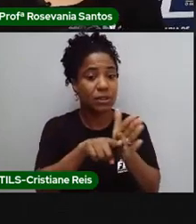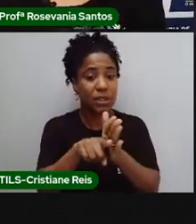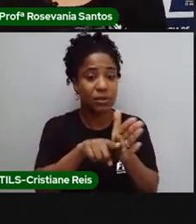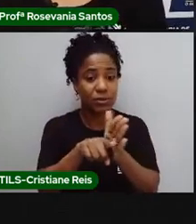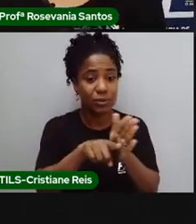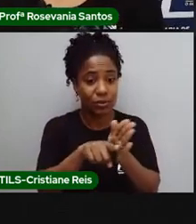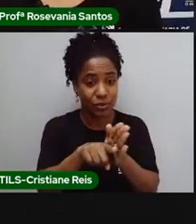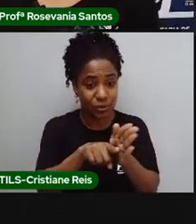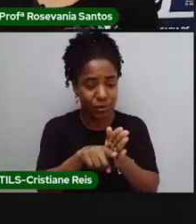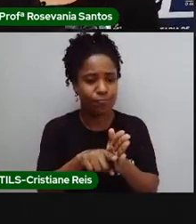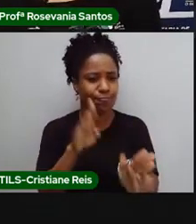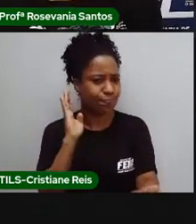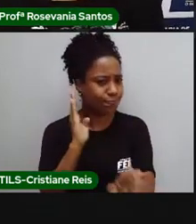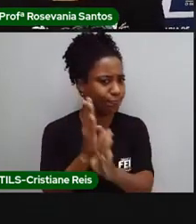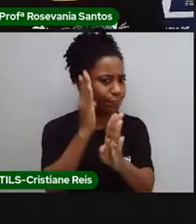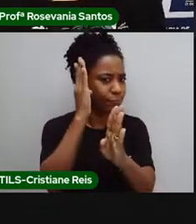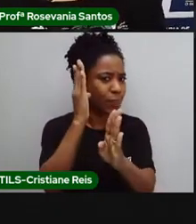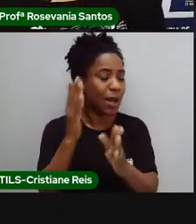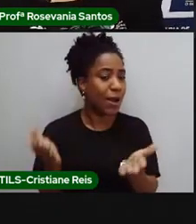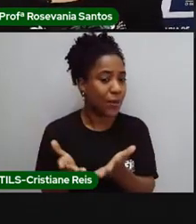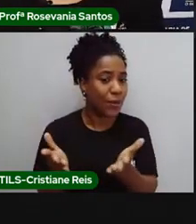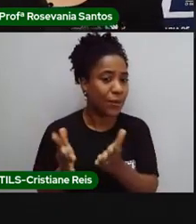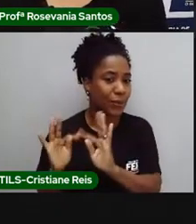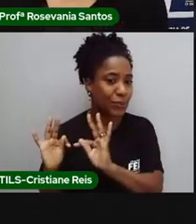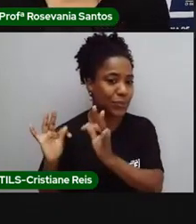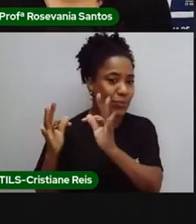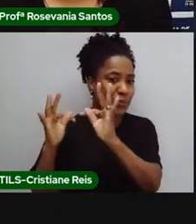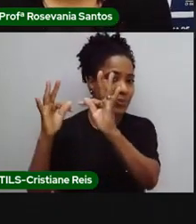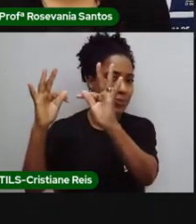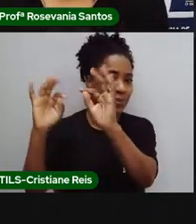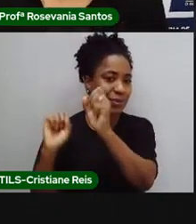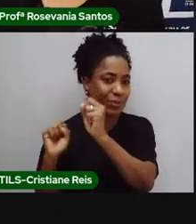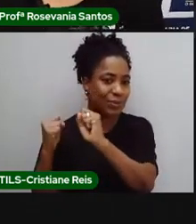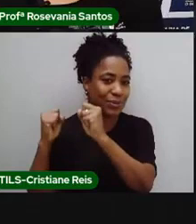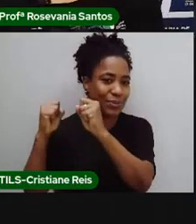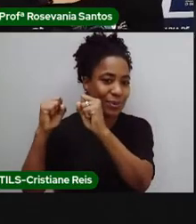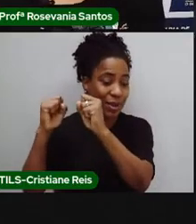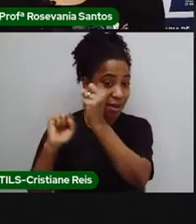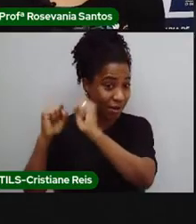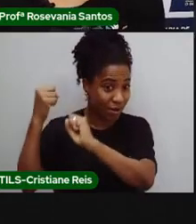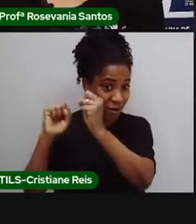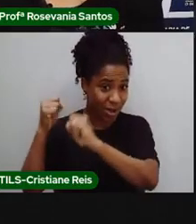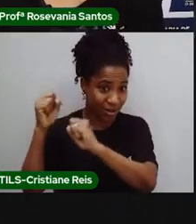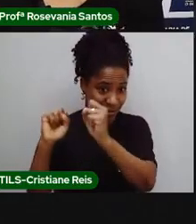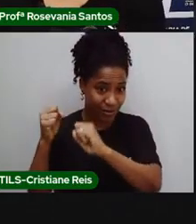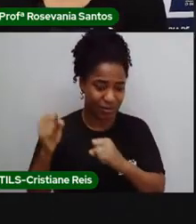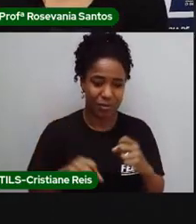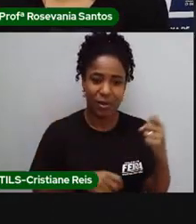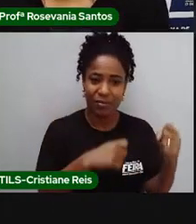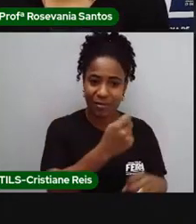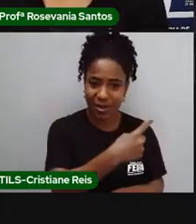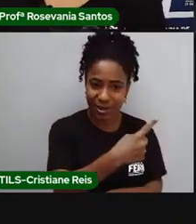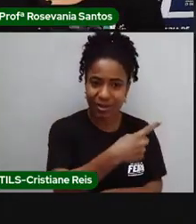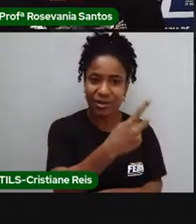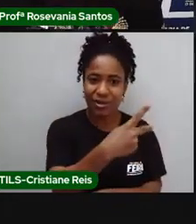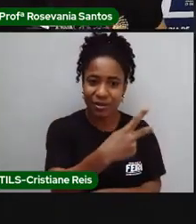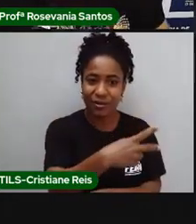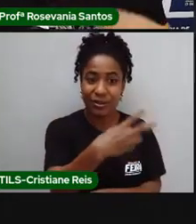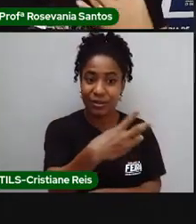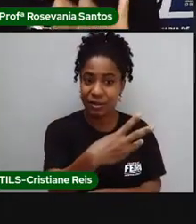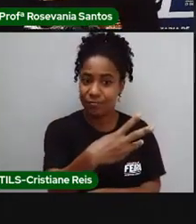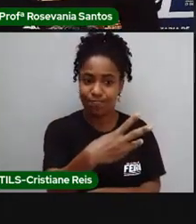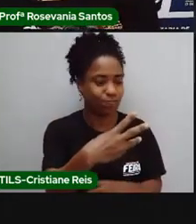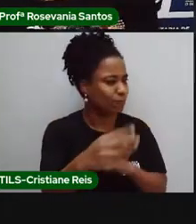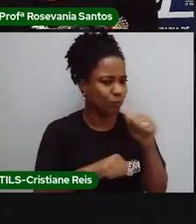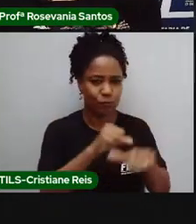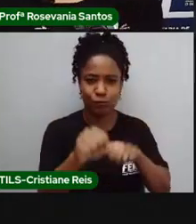chamada era pós-industrial não se adaptam aos três setores e propõem um quarto setor para incluir novas atividades. Que